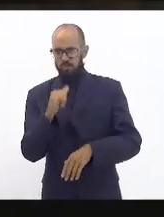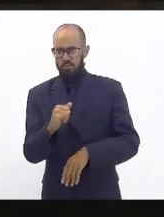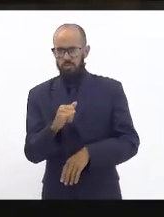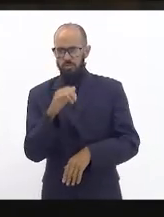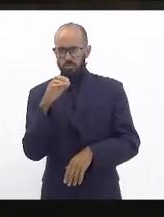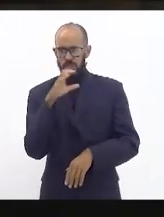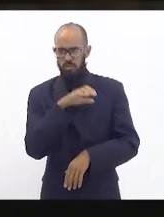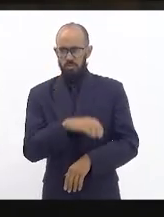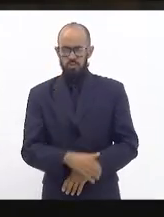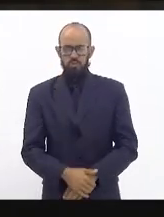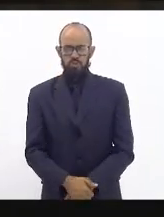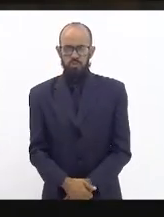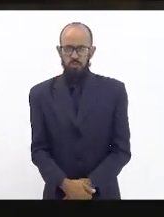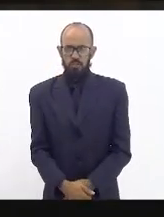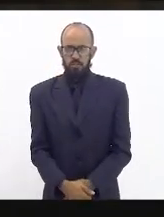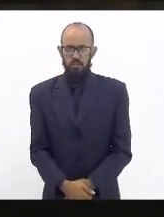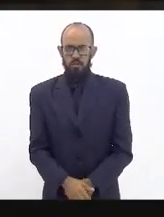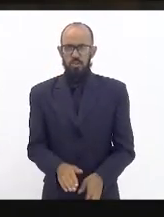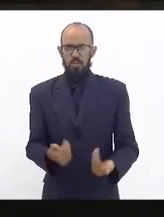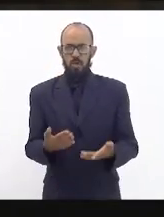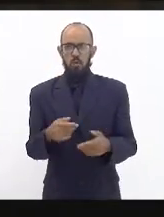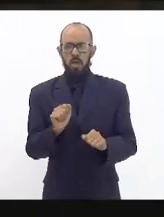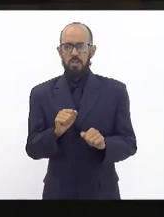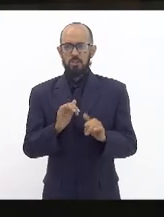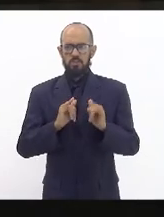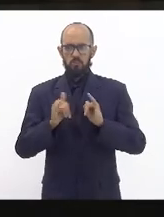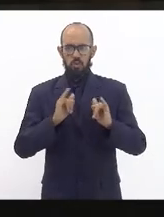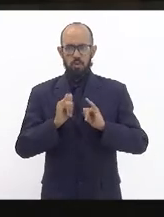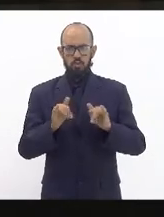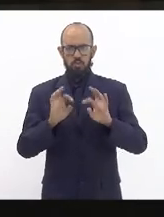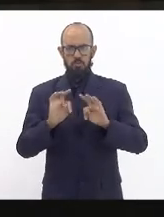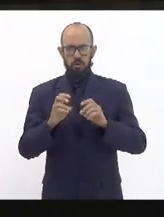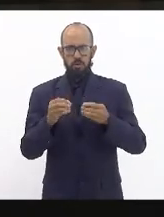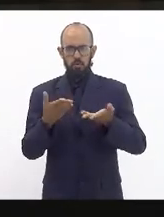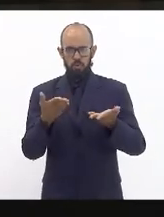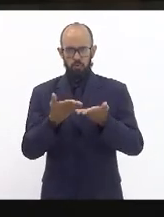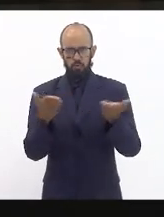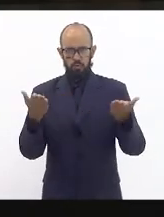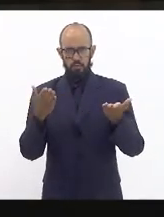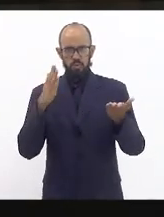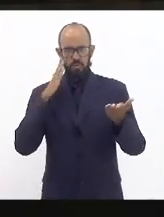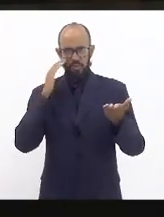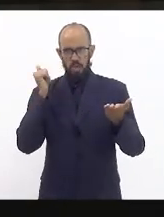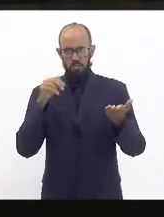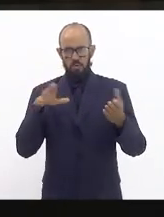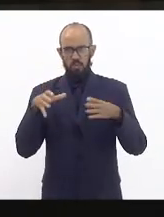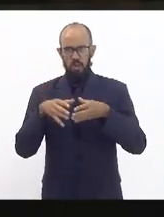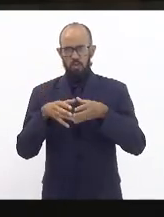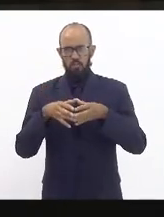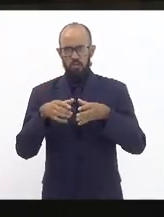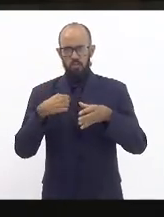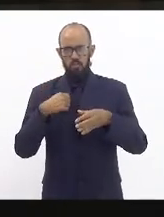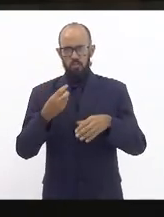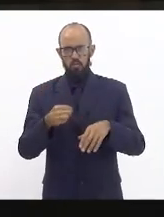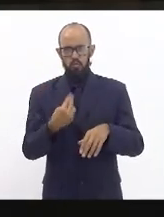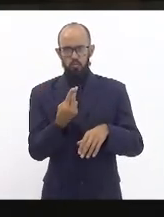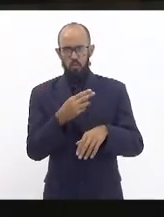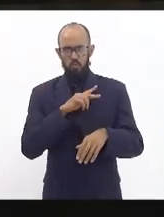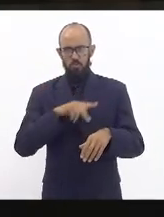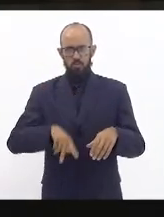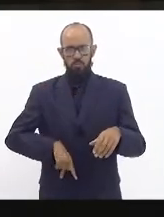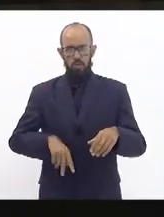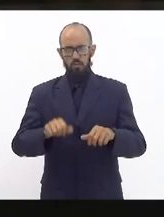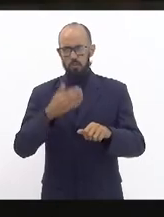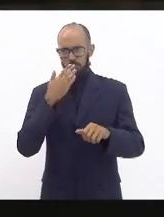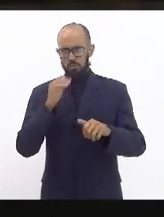aqui essas informações para que todos possam tomar conhecimento através da comissão com sua presidente vou chamar uma audiência